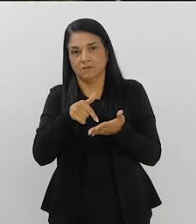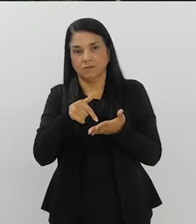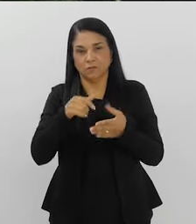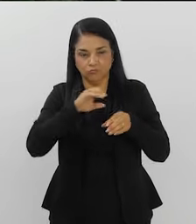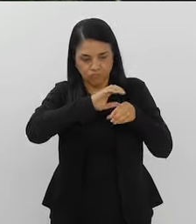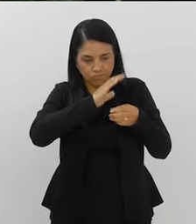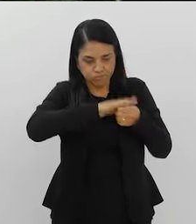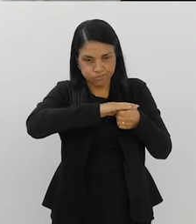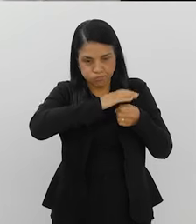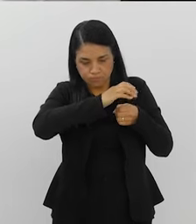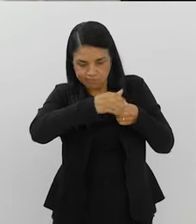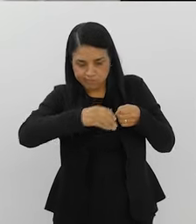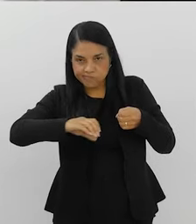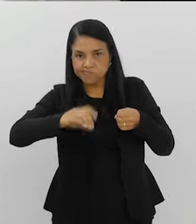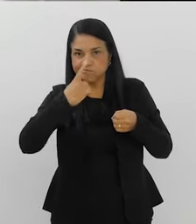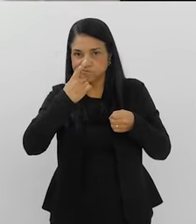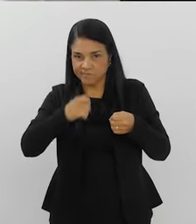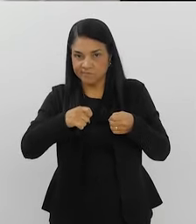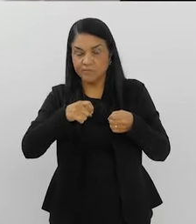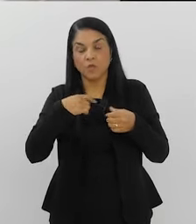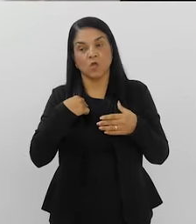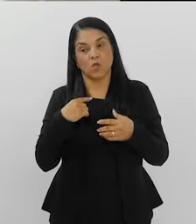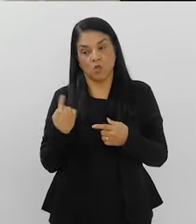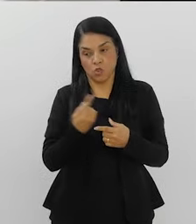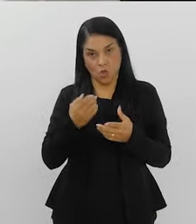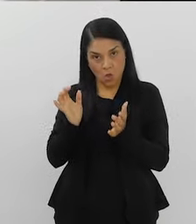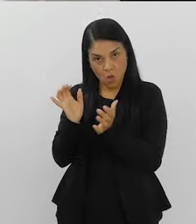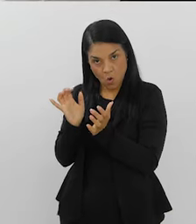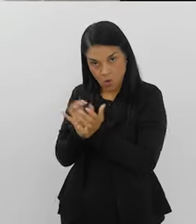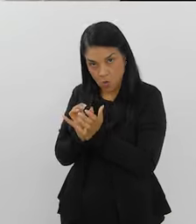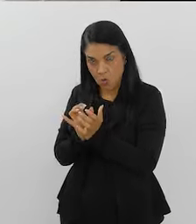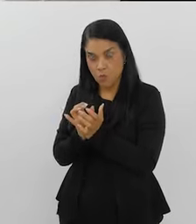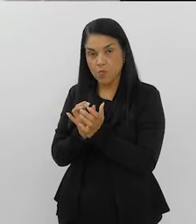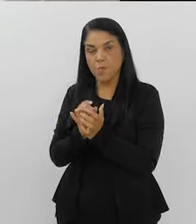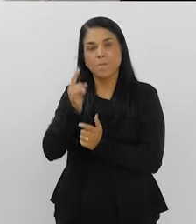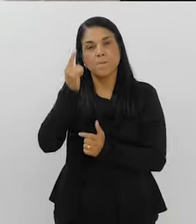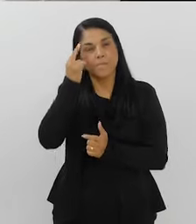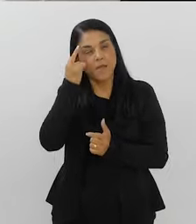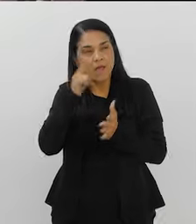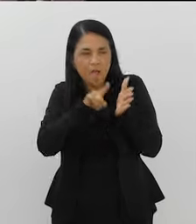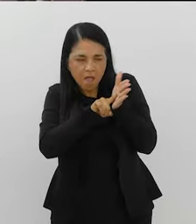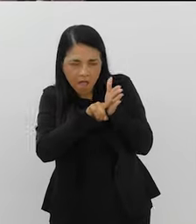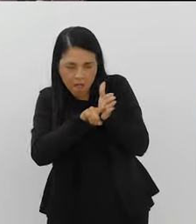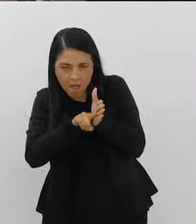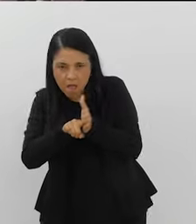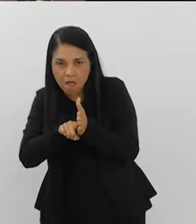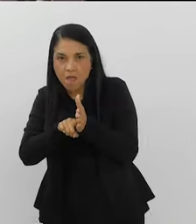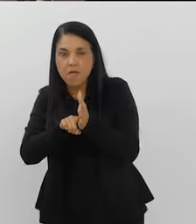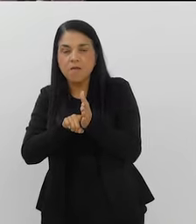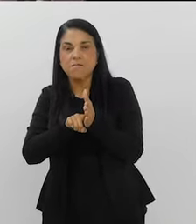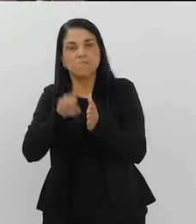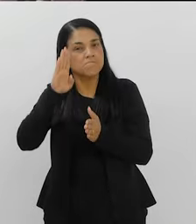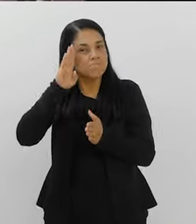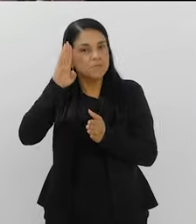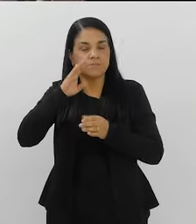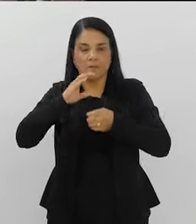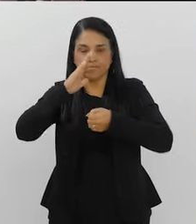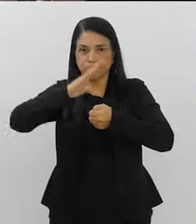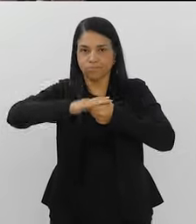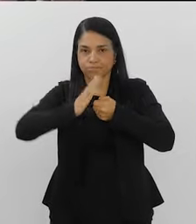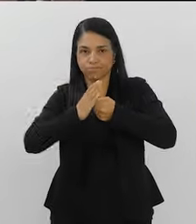do esgoto? É assim, o nosso grupo postula a principal rota é o esgoto.